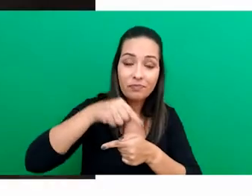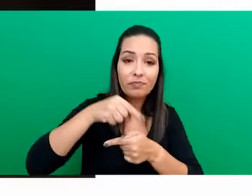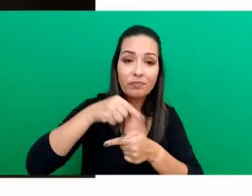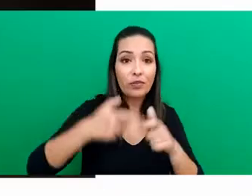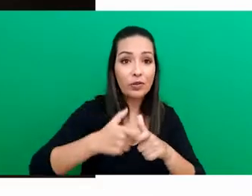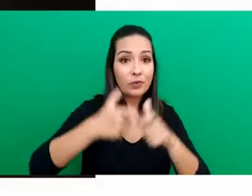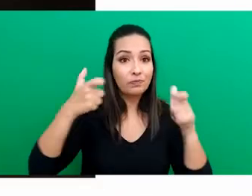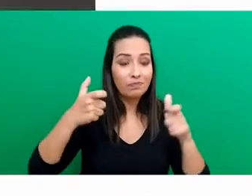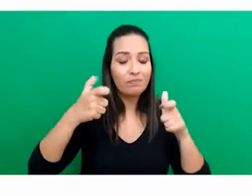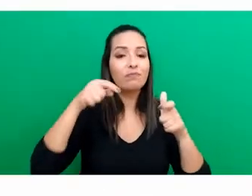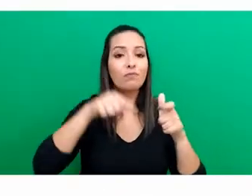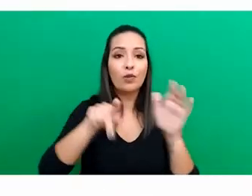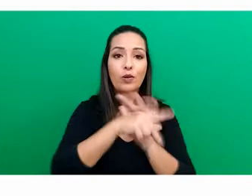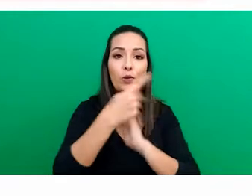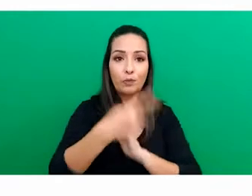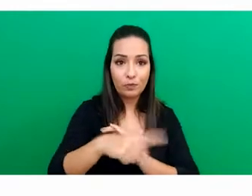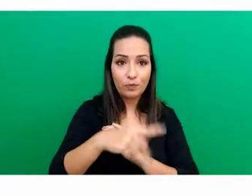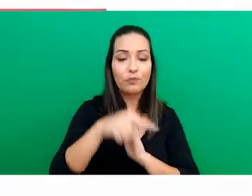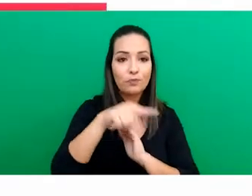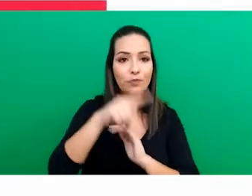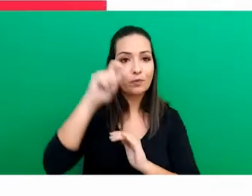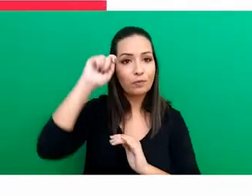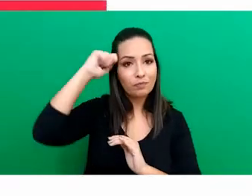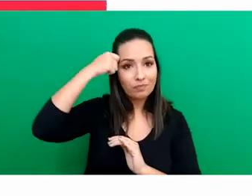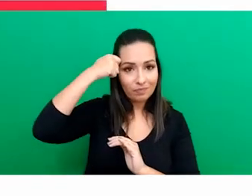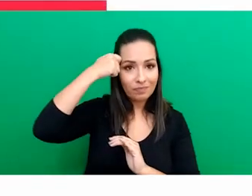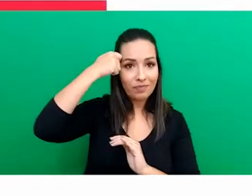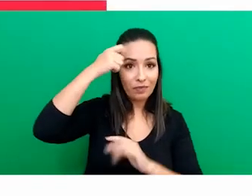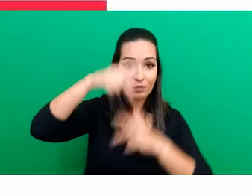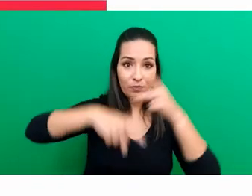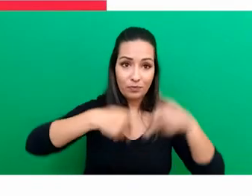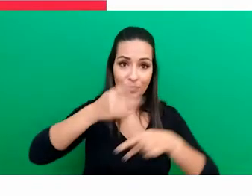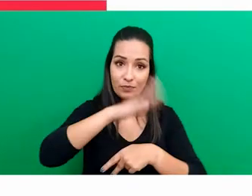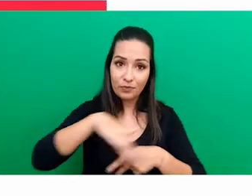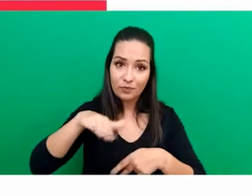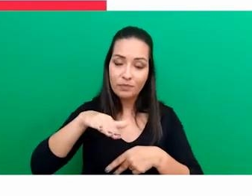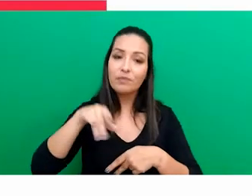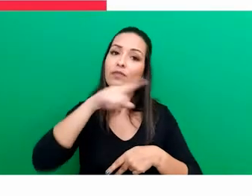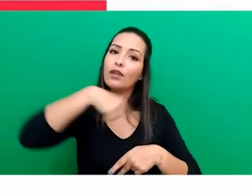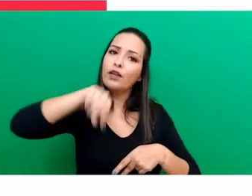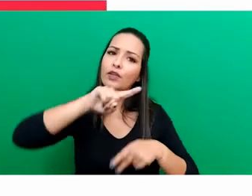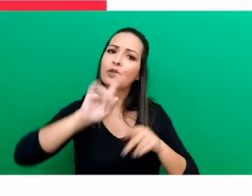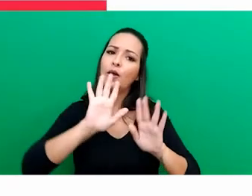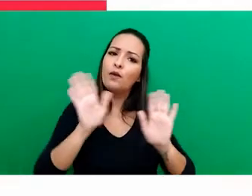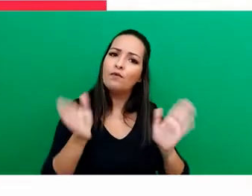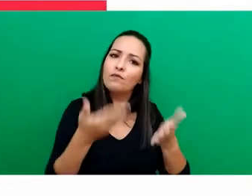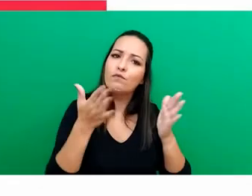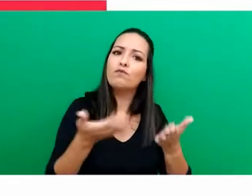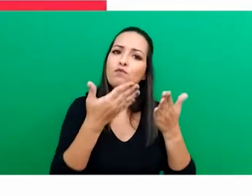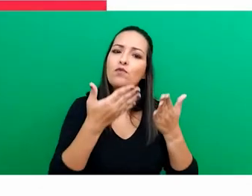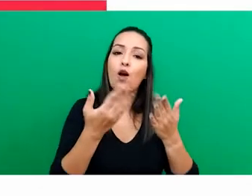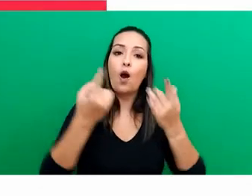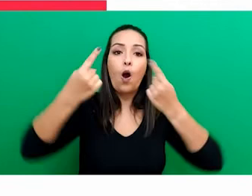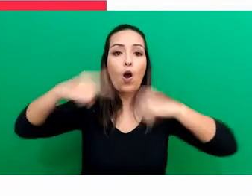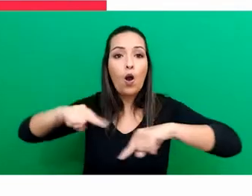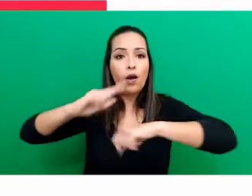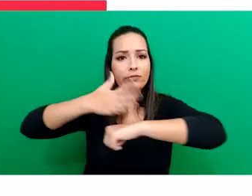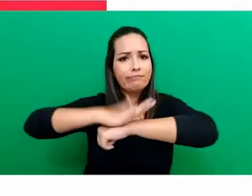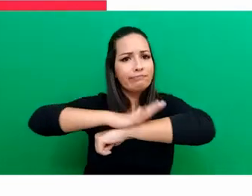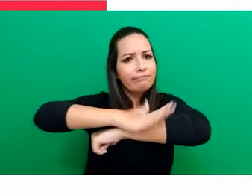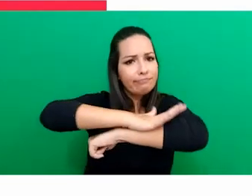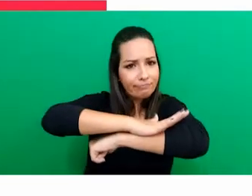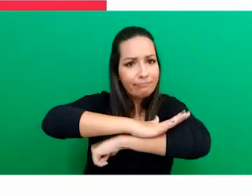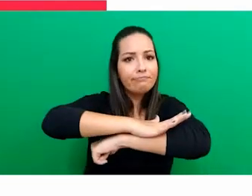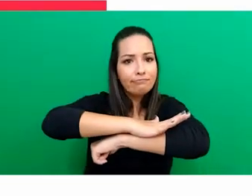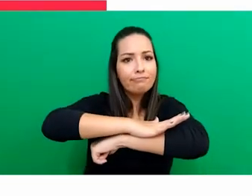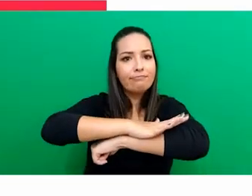maior contingente de população afro. Temos como propósito fomentar formas saudáveis e não violentas de enfrentamento ao racismo,